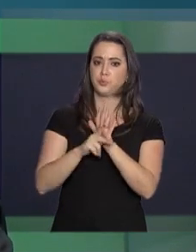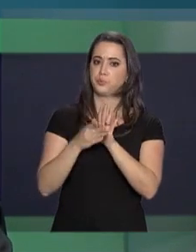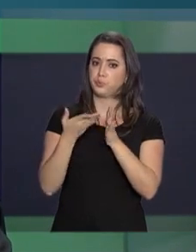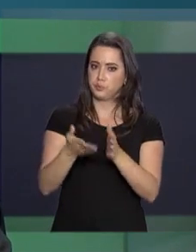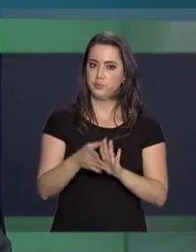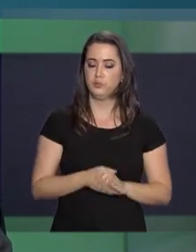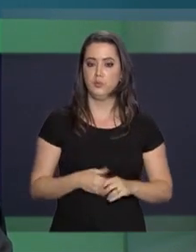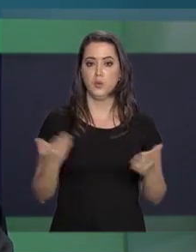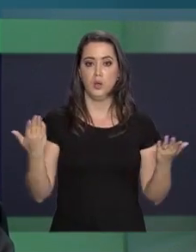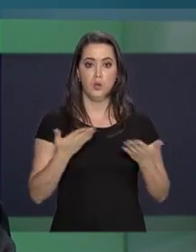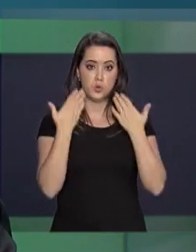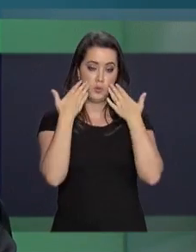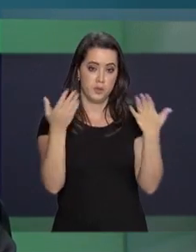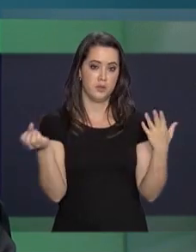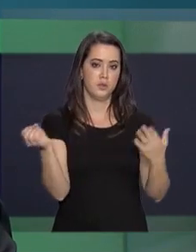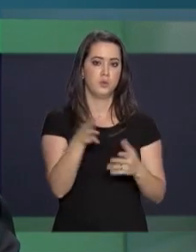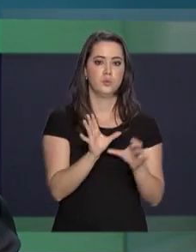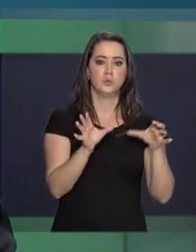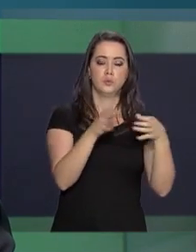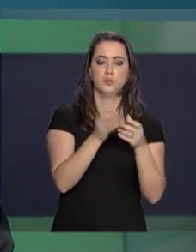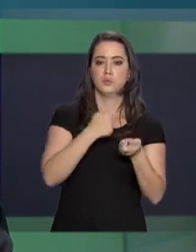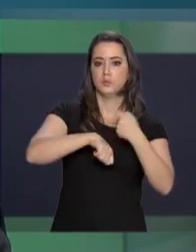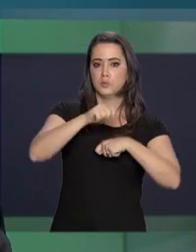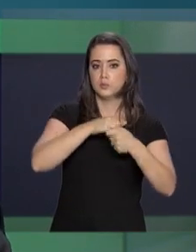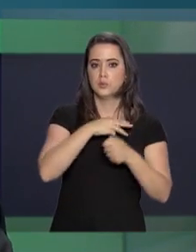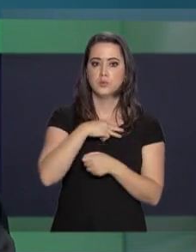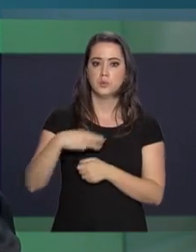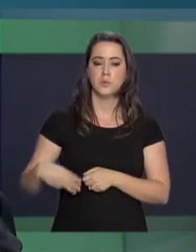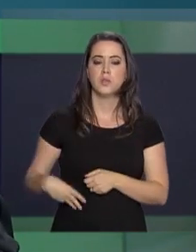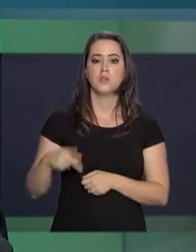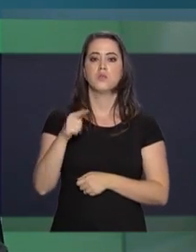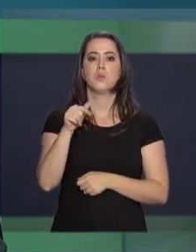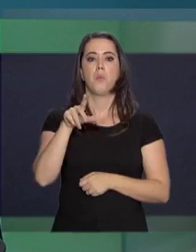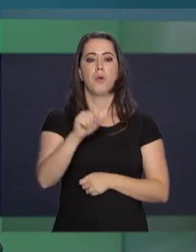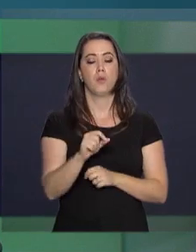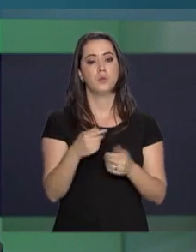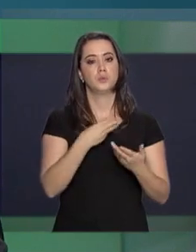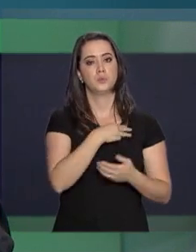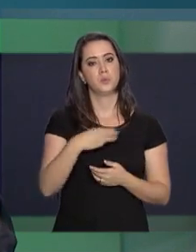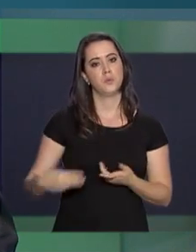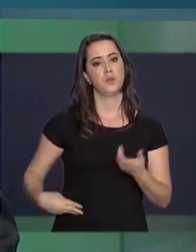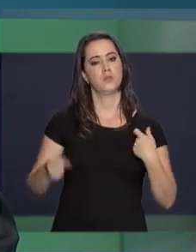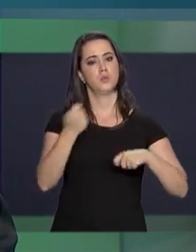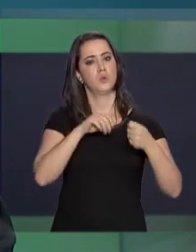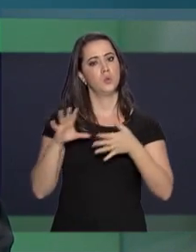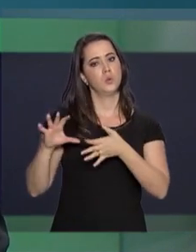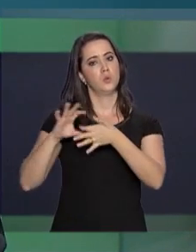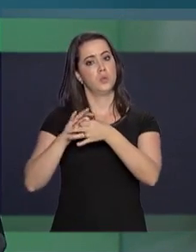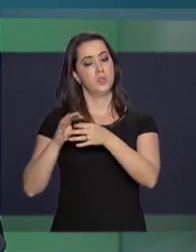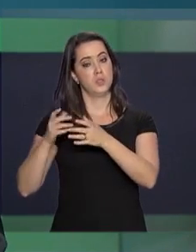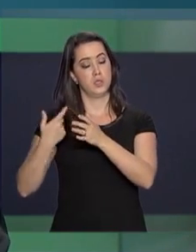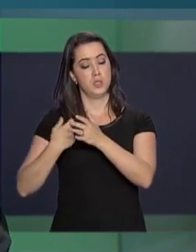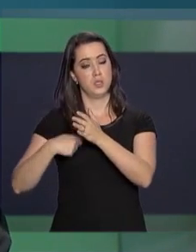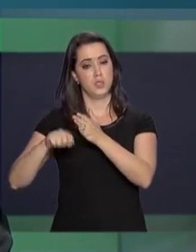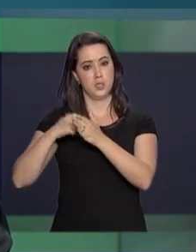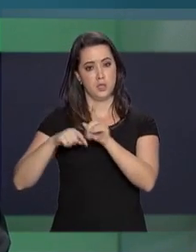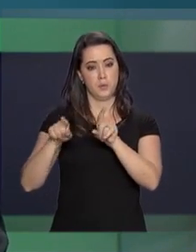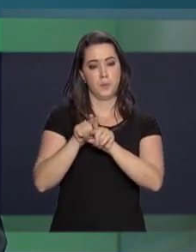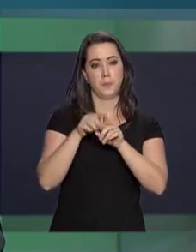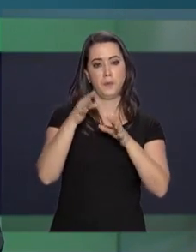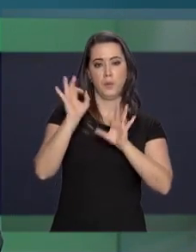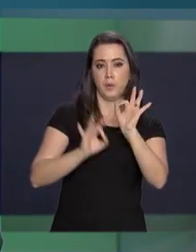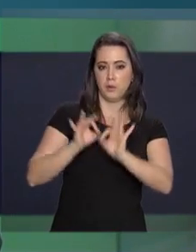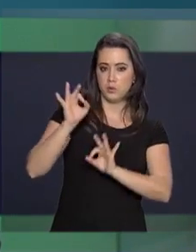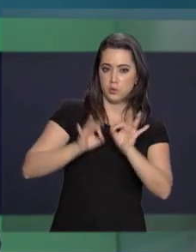hoje também foi apresentada a nova equipe econômica do ministro Paulo Guedes. O Ministério da Economia incorporou a Fazenda, o Planejamento e a